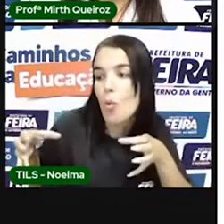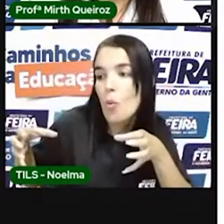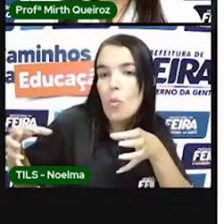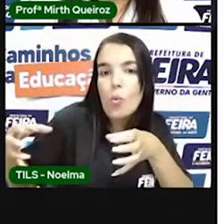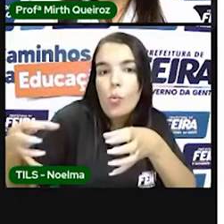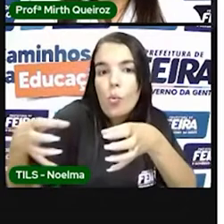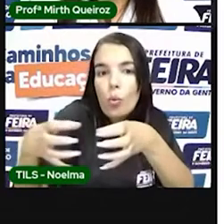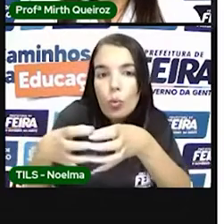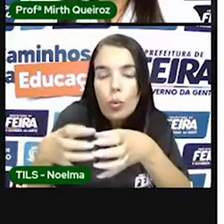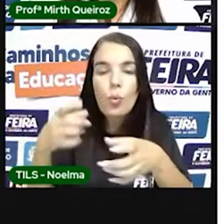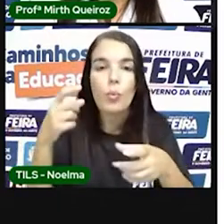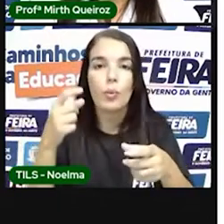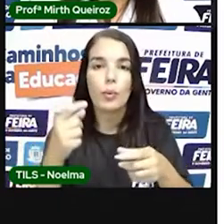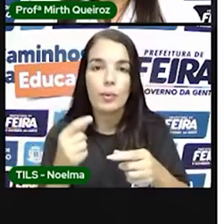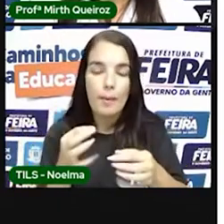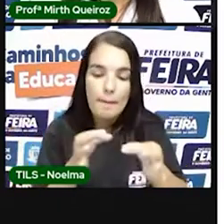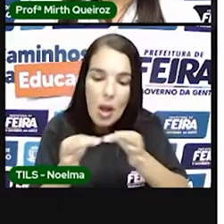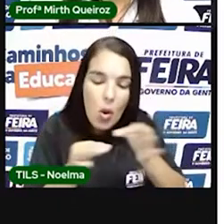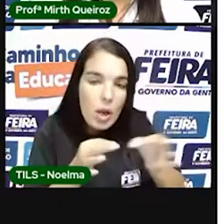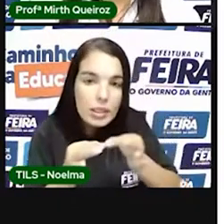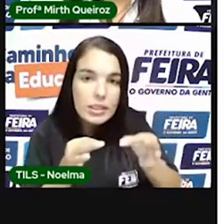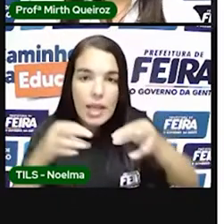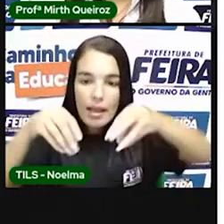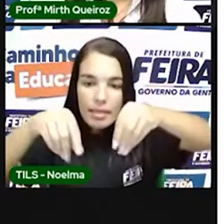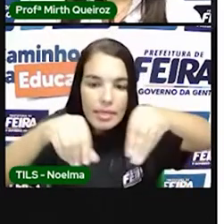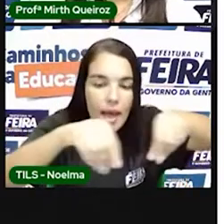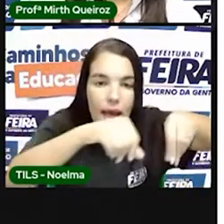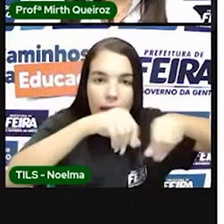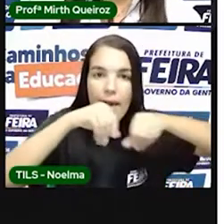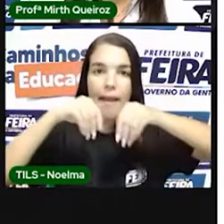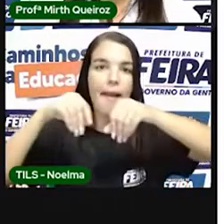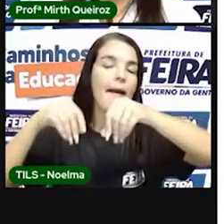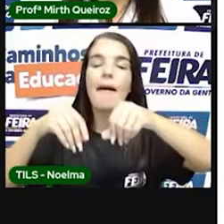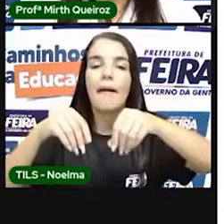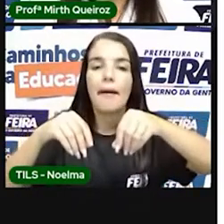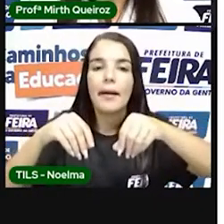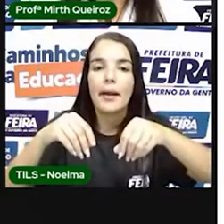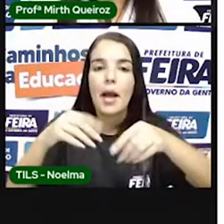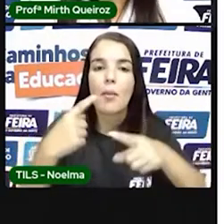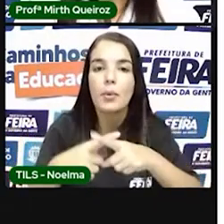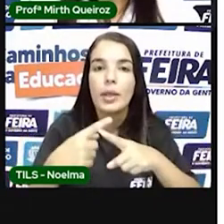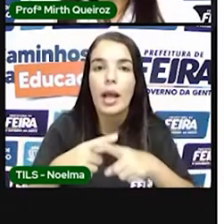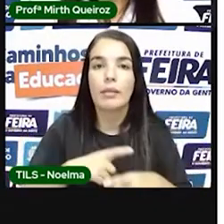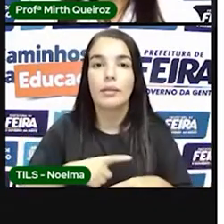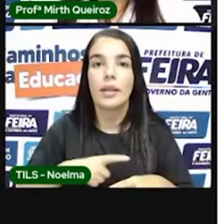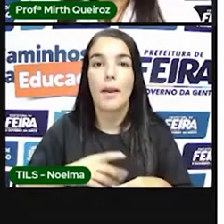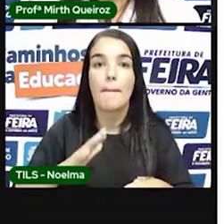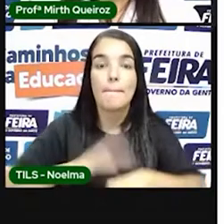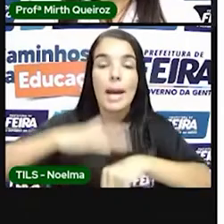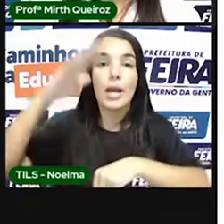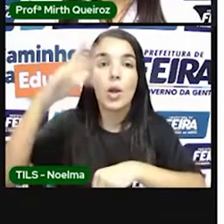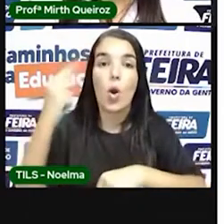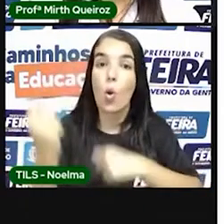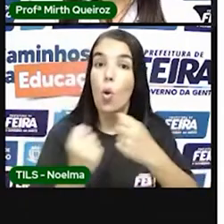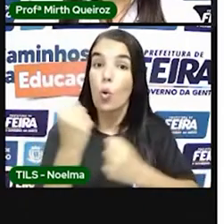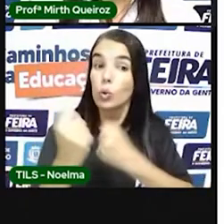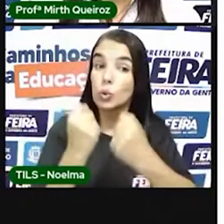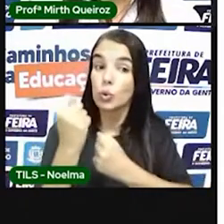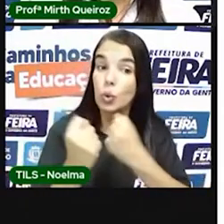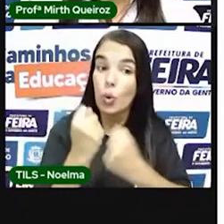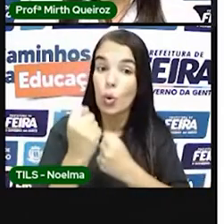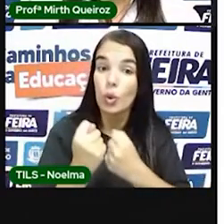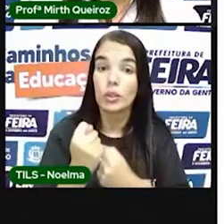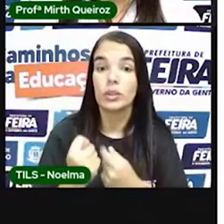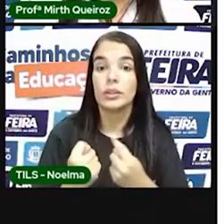organizar essas terras para que se tivesse um maior controle sobre elas. E, para isso, essas